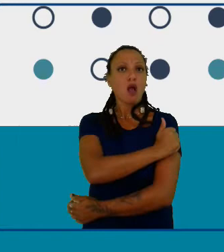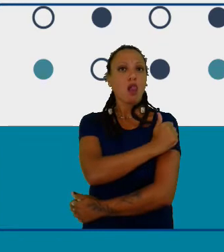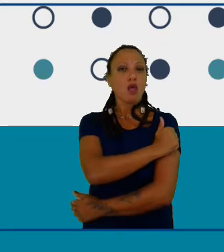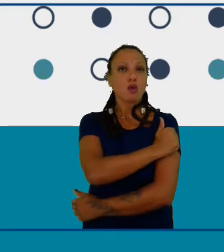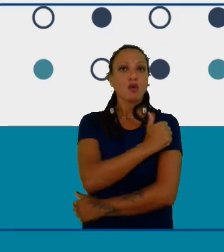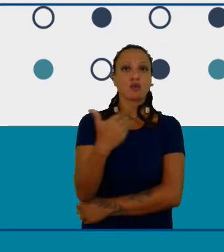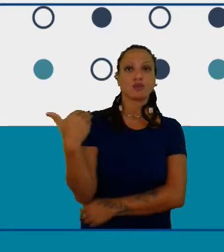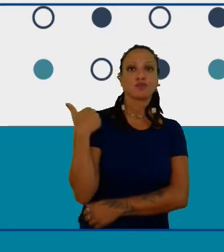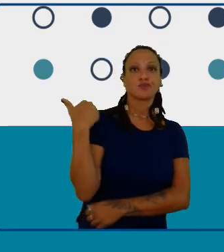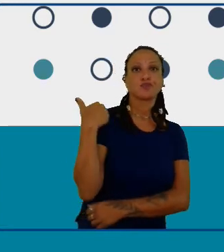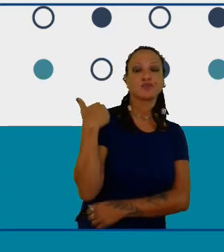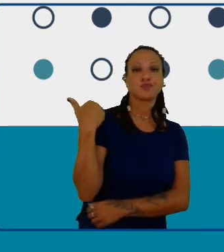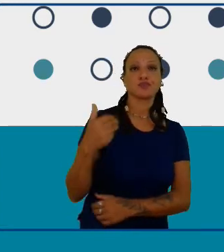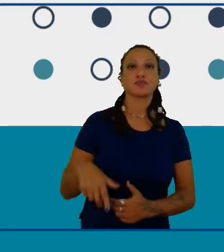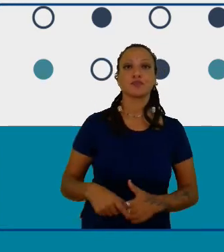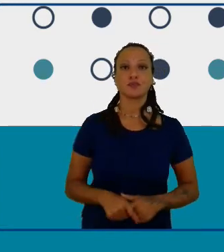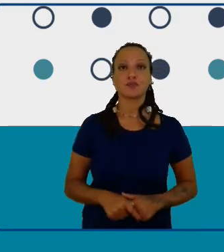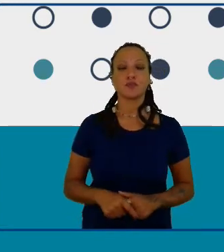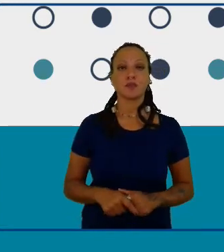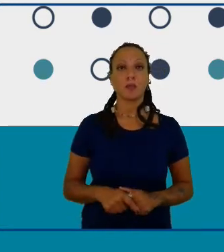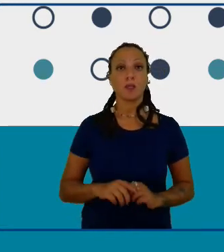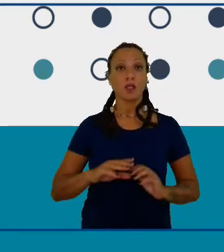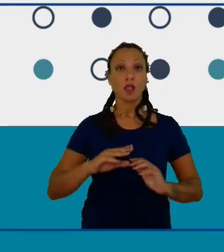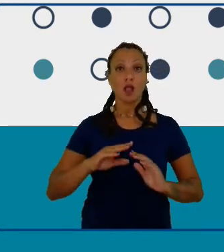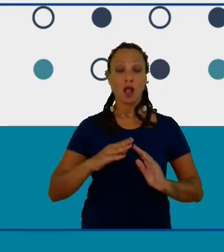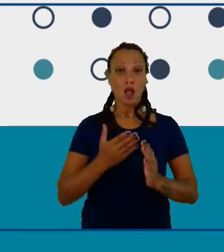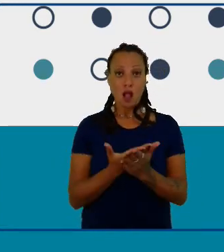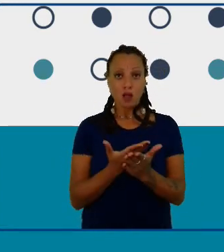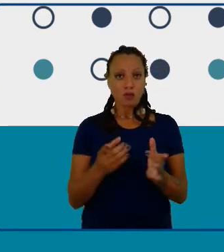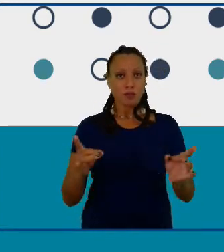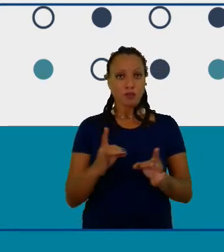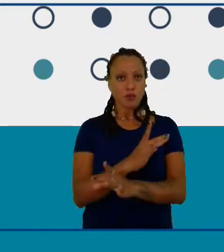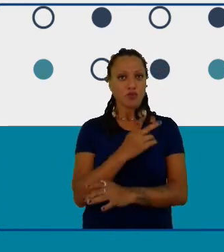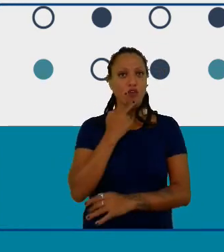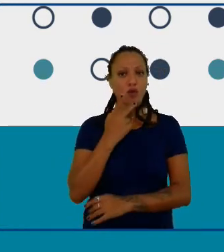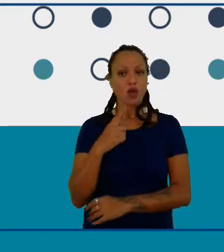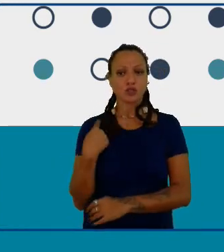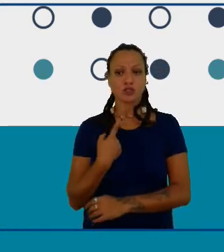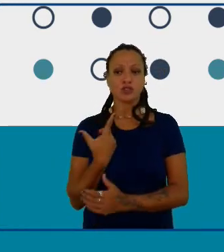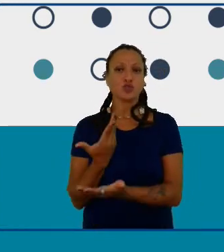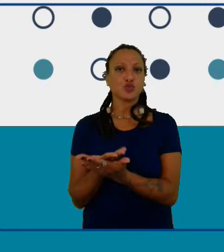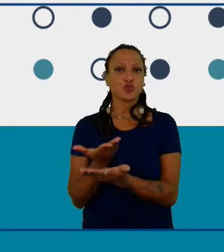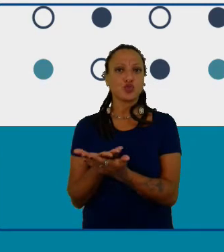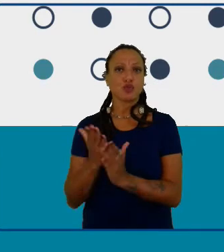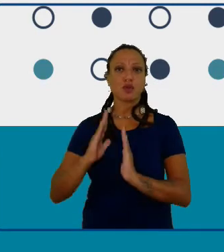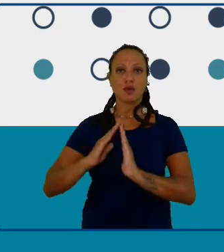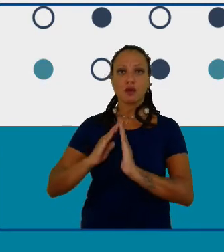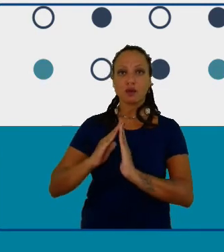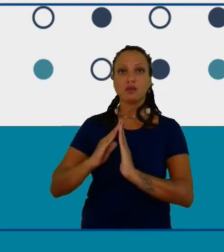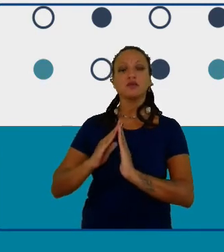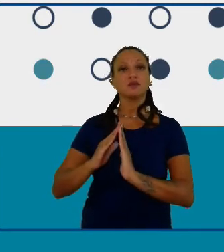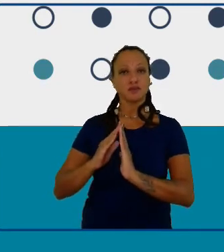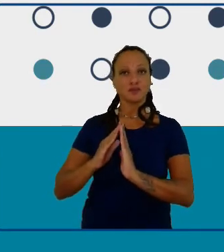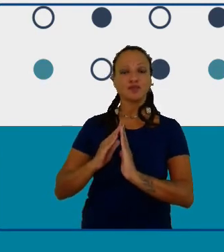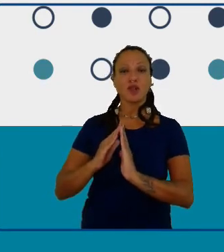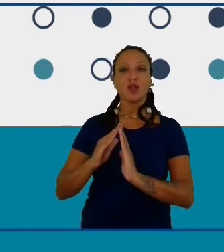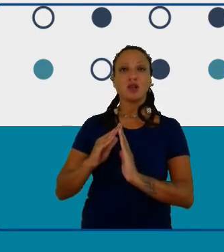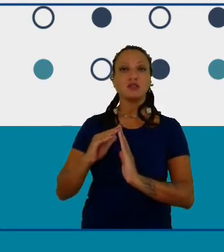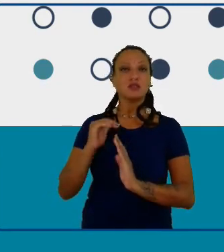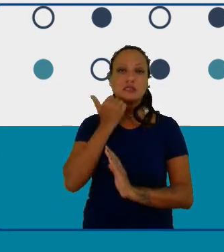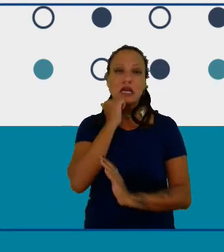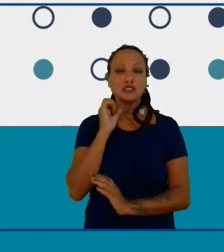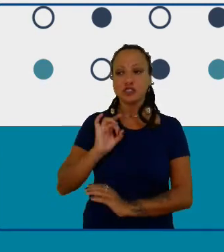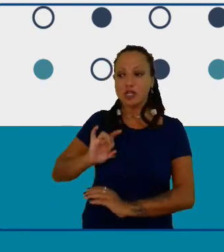no final da aula falou Camila nós estudamos ciências sozinhos em casa então